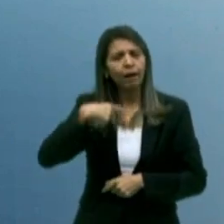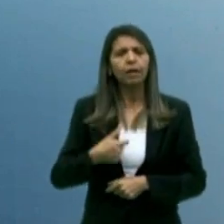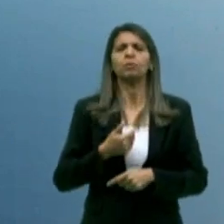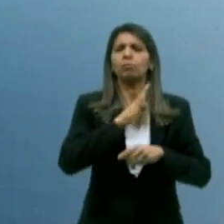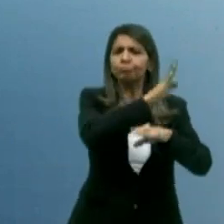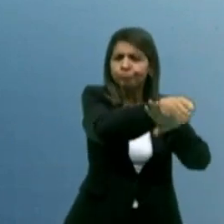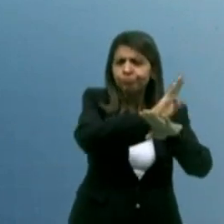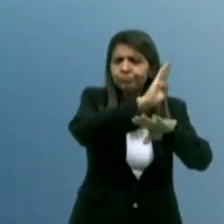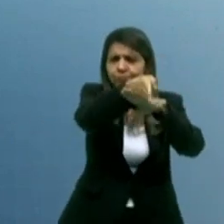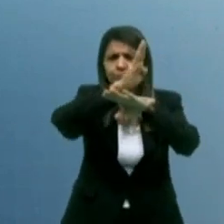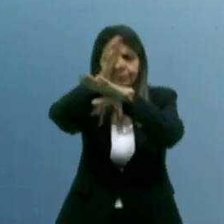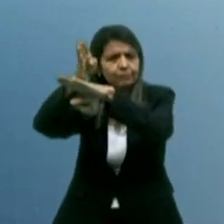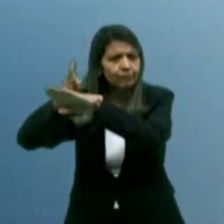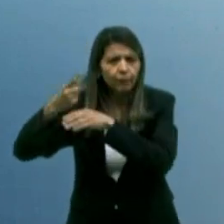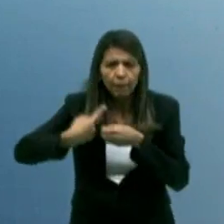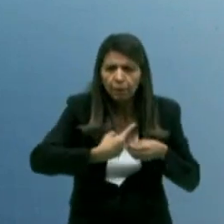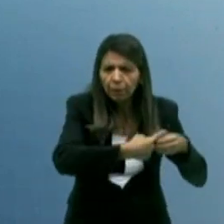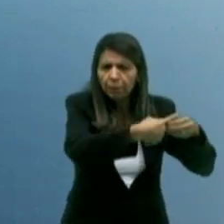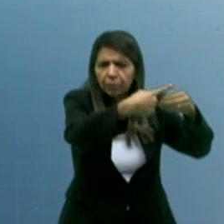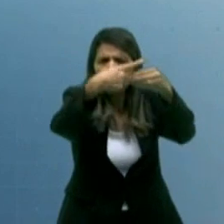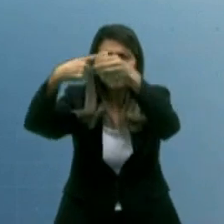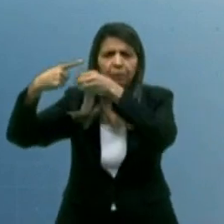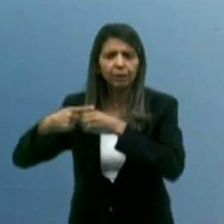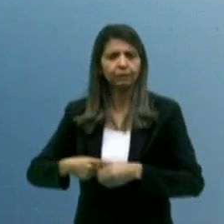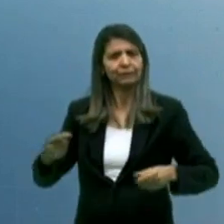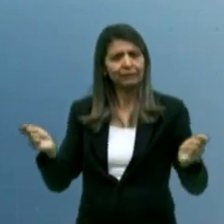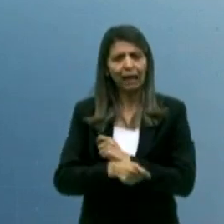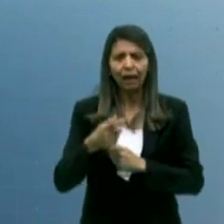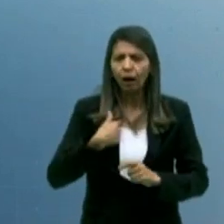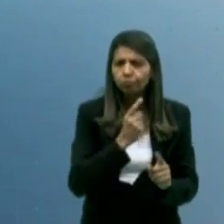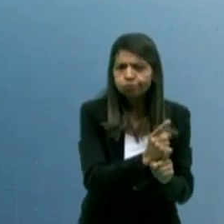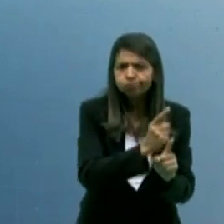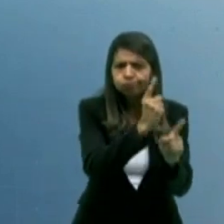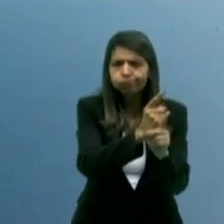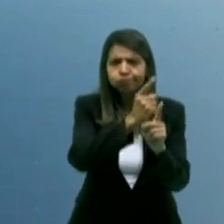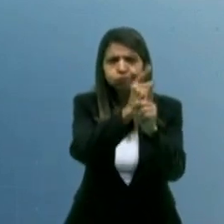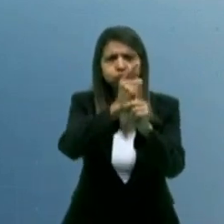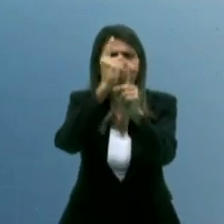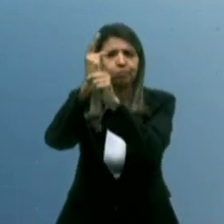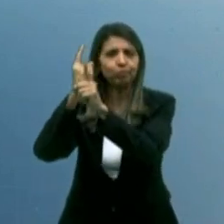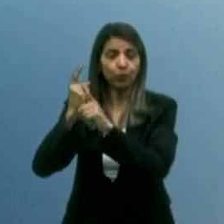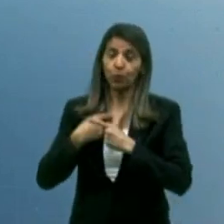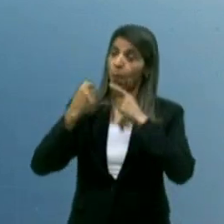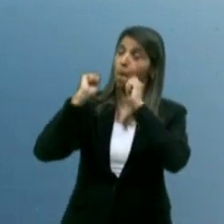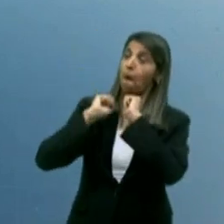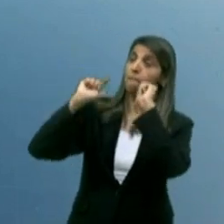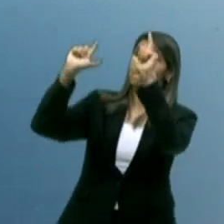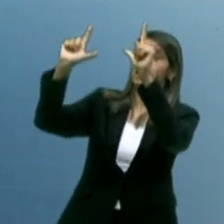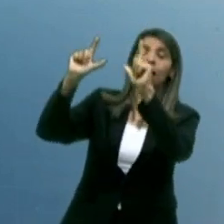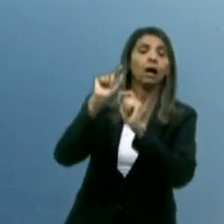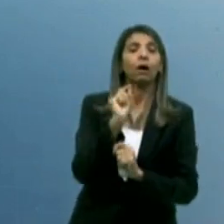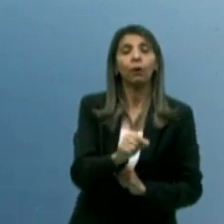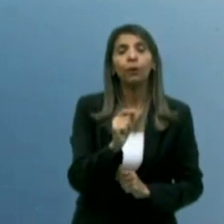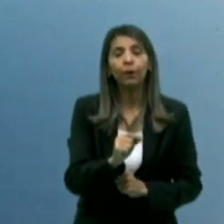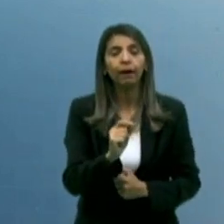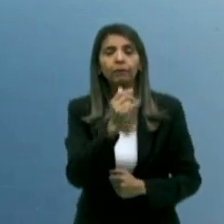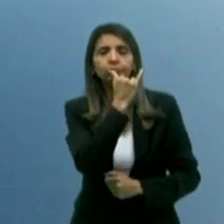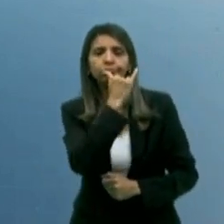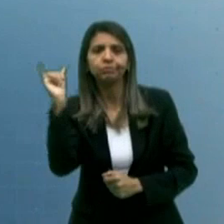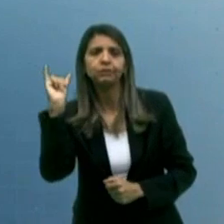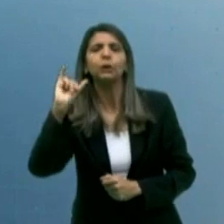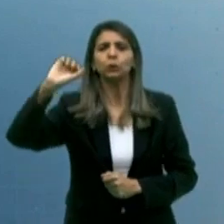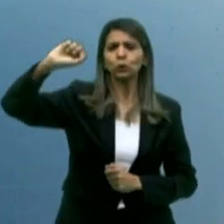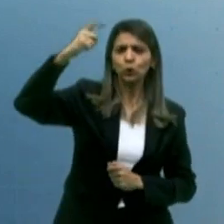sertão, ter caminhado pelo interior da Paraíba e ter encontrado aquelas placas de energia solar parecendo o mar. A gente tem tudo para